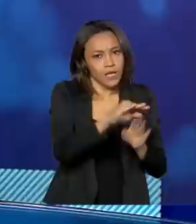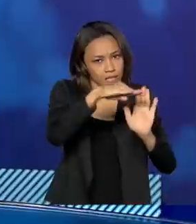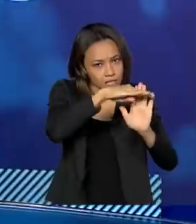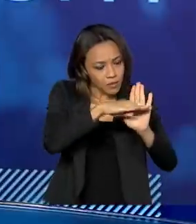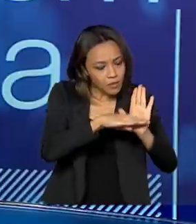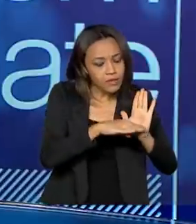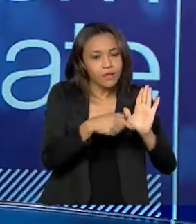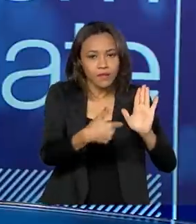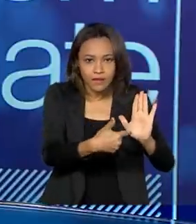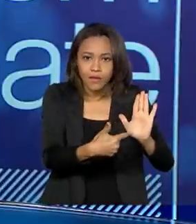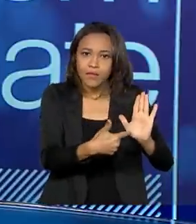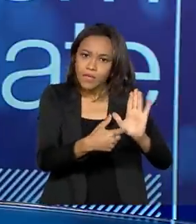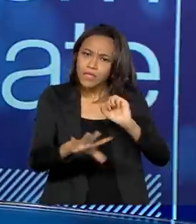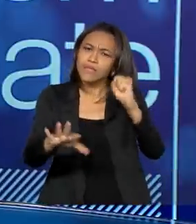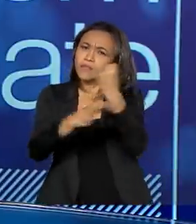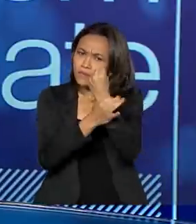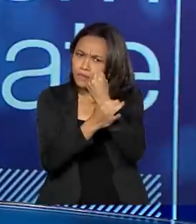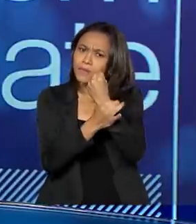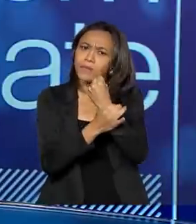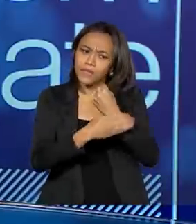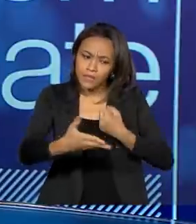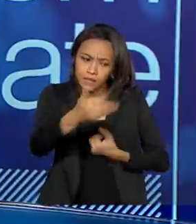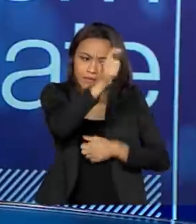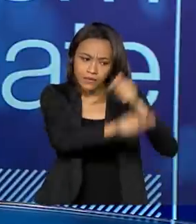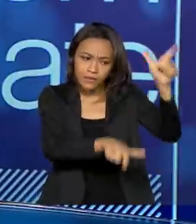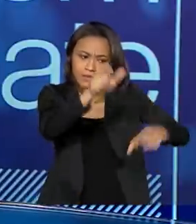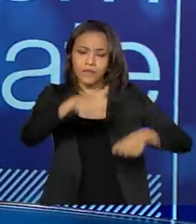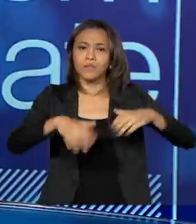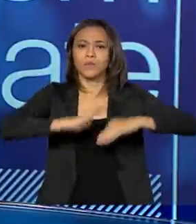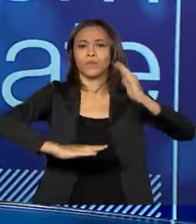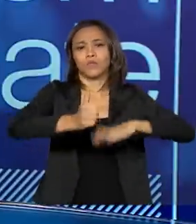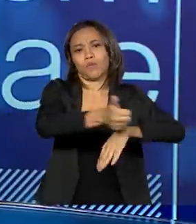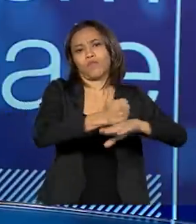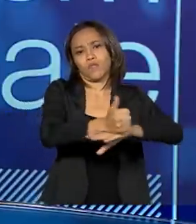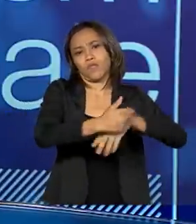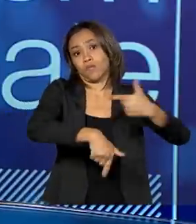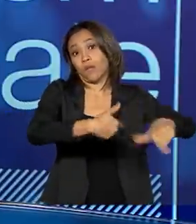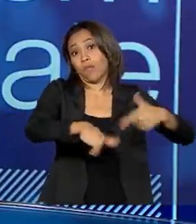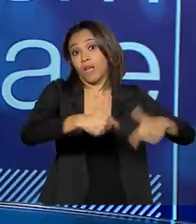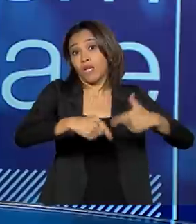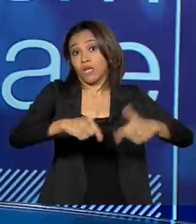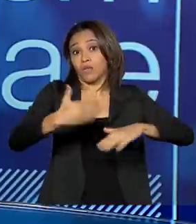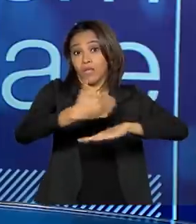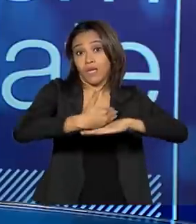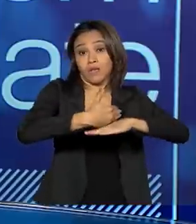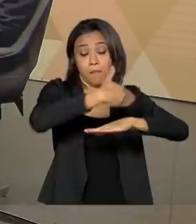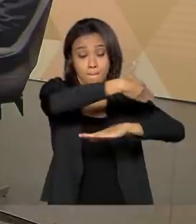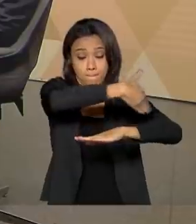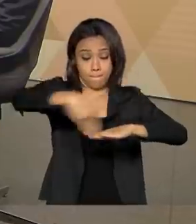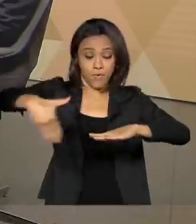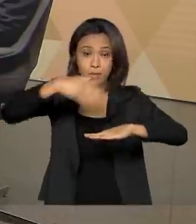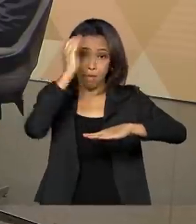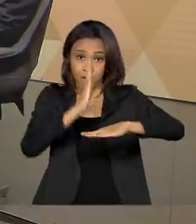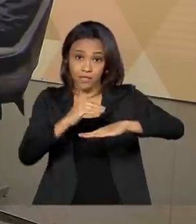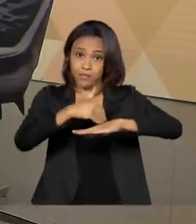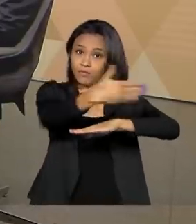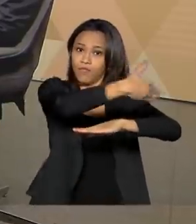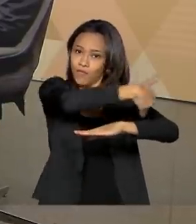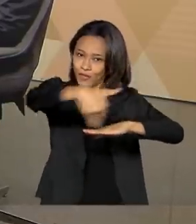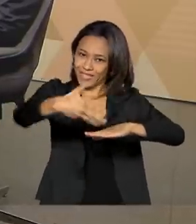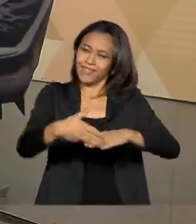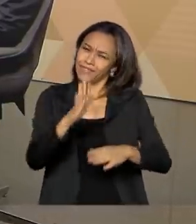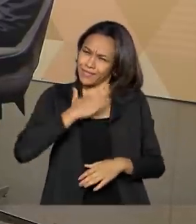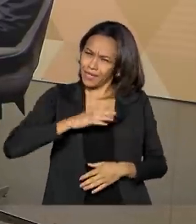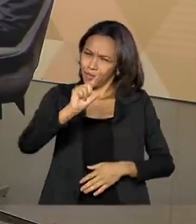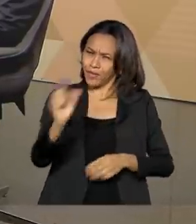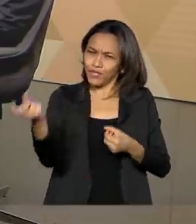além da própria segurança dos agentes que estão trabalhando na fronteira. Bacana. Daqui a pouquinho a gente volta com novos